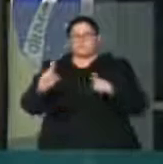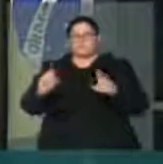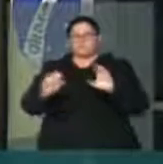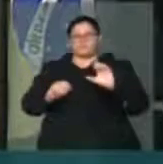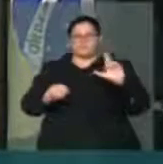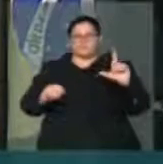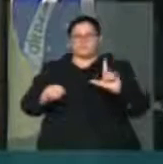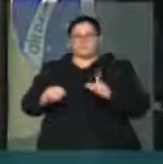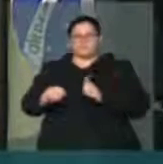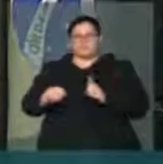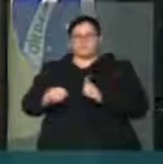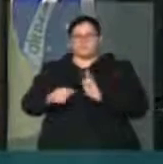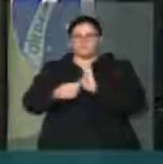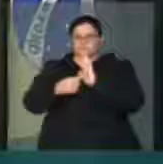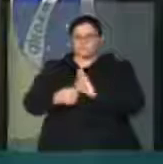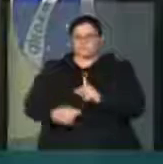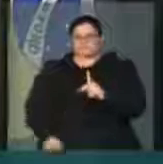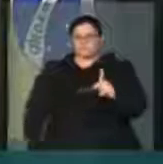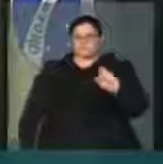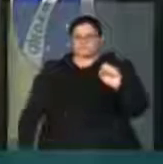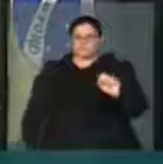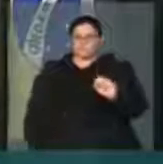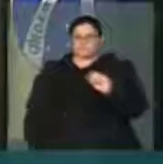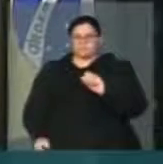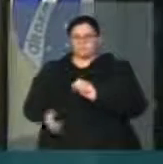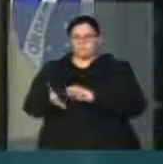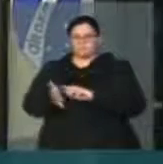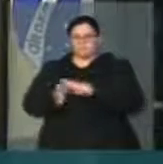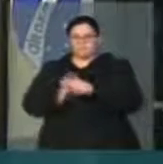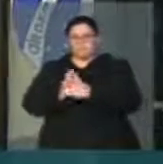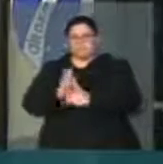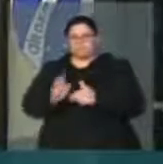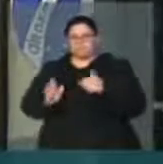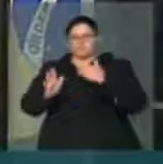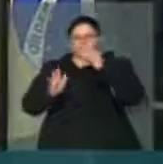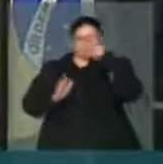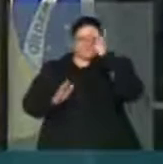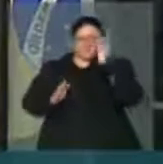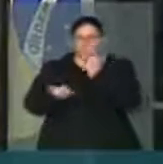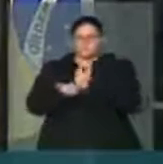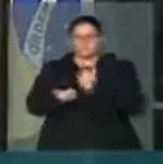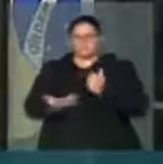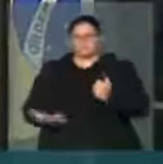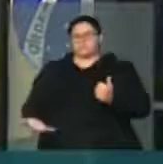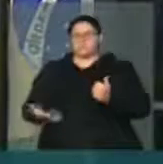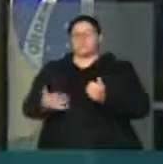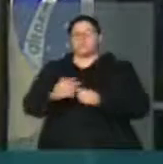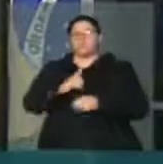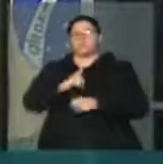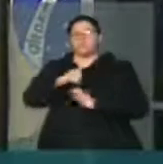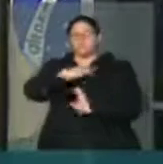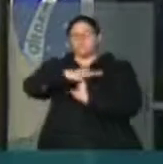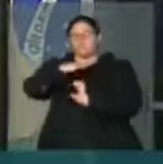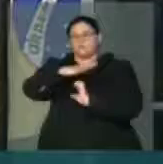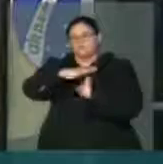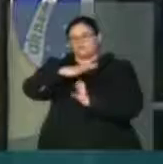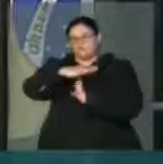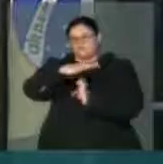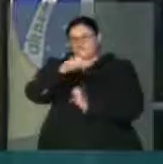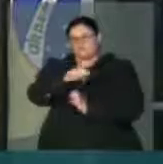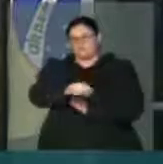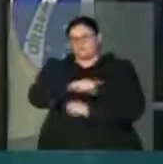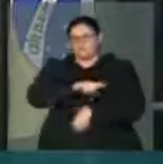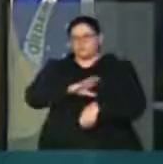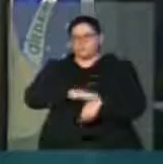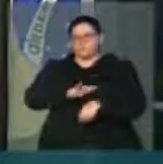em nome da bancada do PPS, vários dirigentes da empresa que estão aqui e vêm de todo o país, num momento importante que